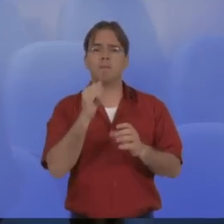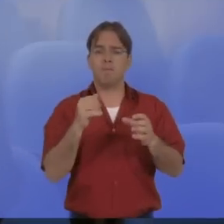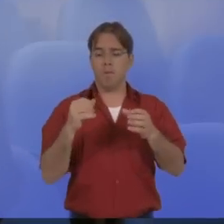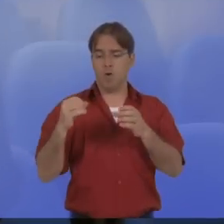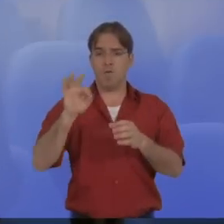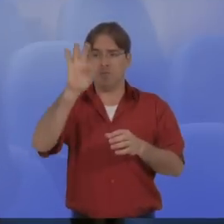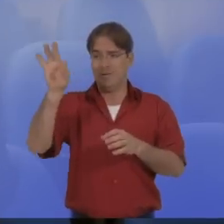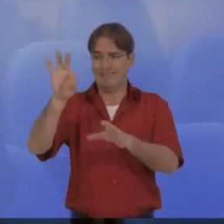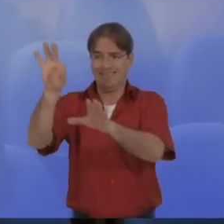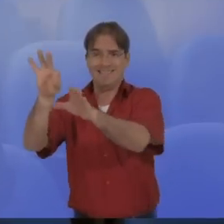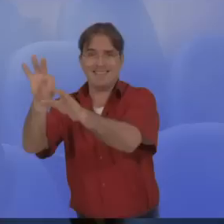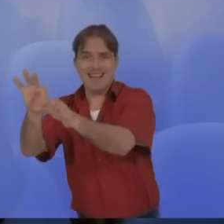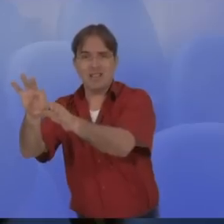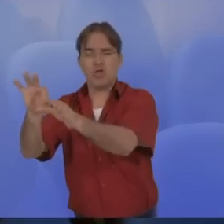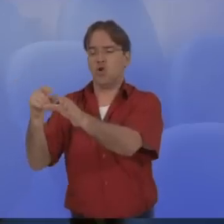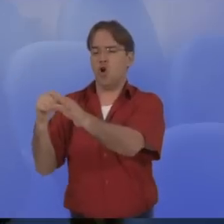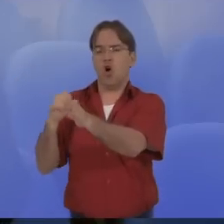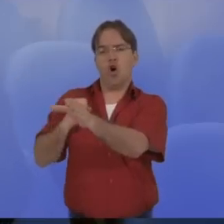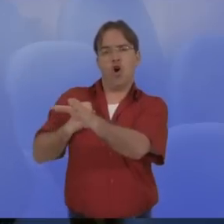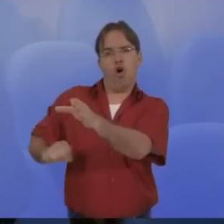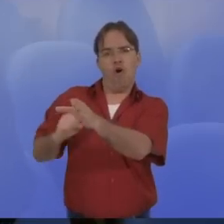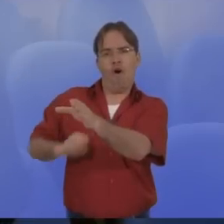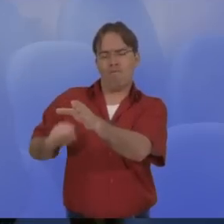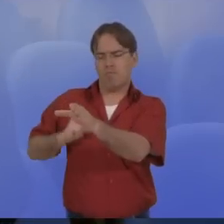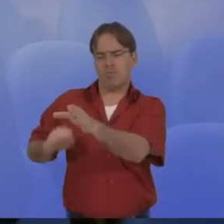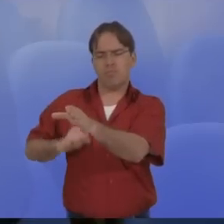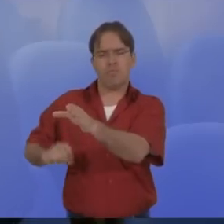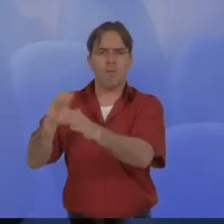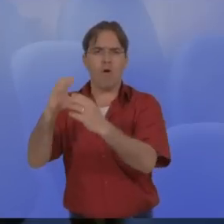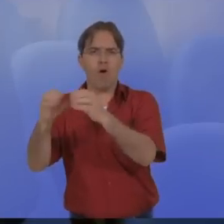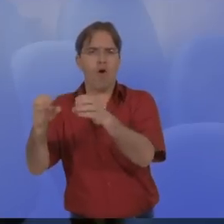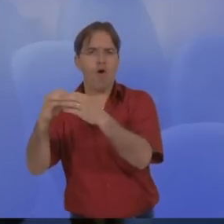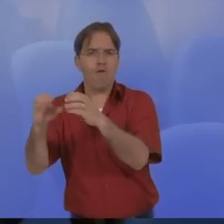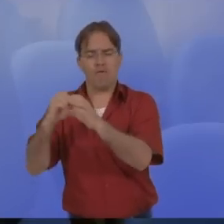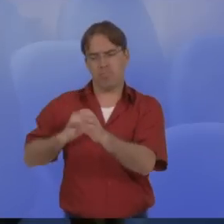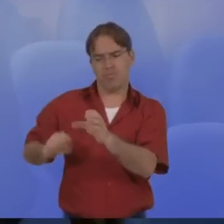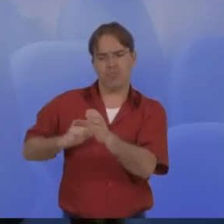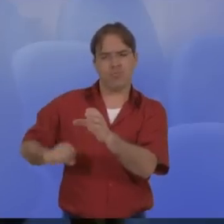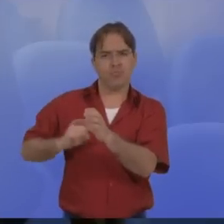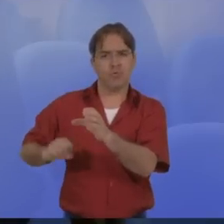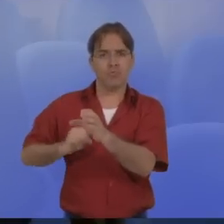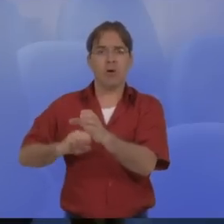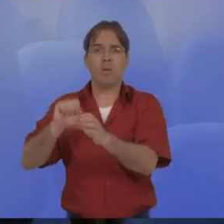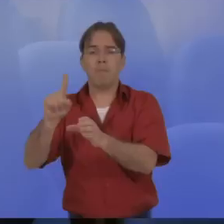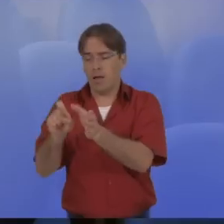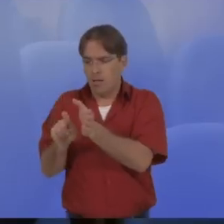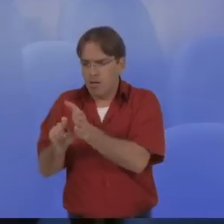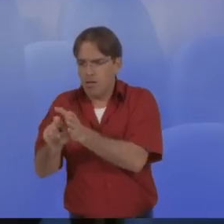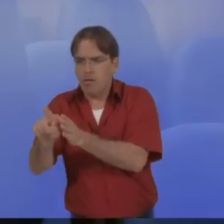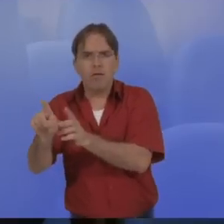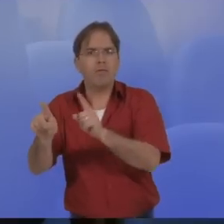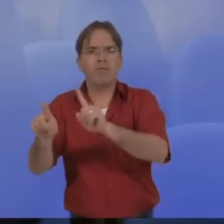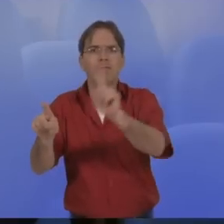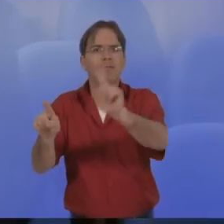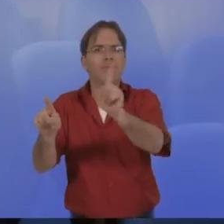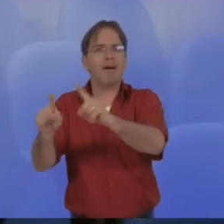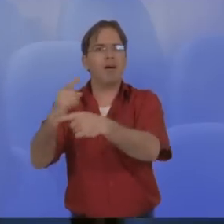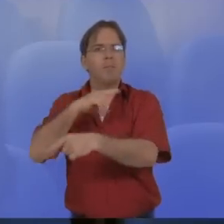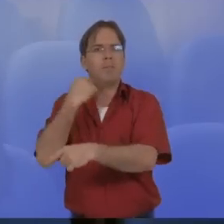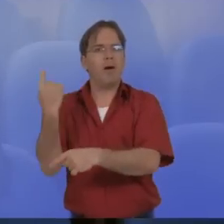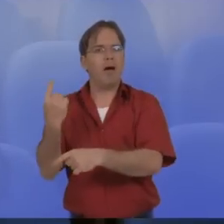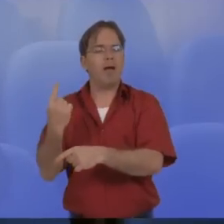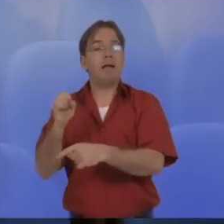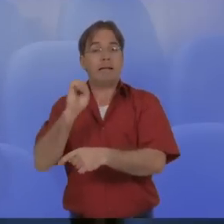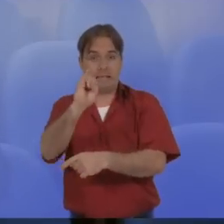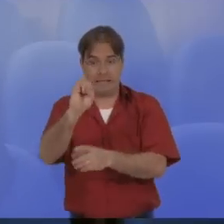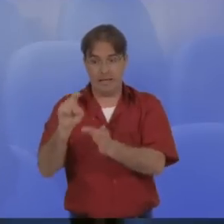Os ovos que são colocados num potinho que tenha essa proteína, eles não eclodem, não nasce a larva. Mas